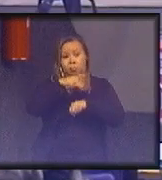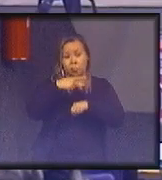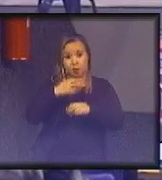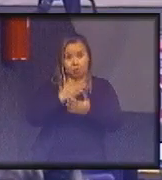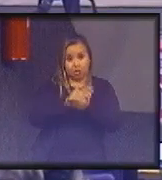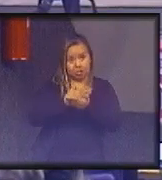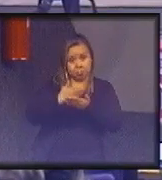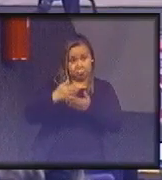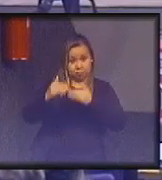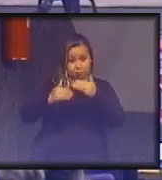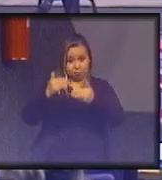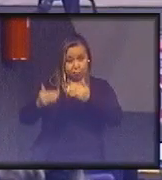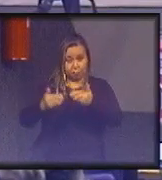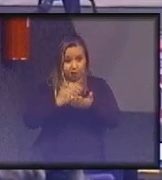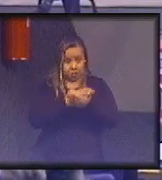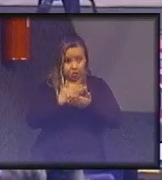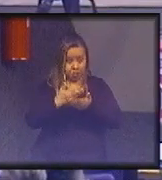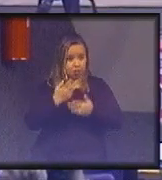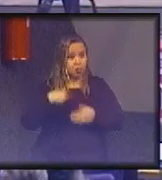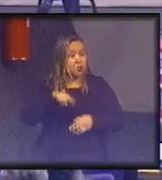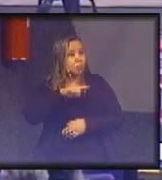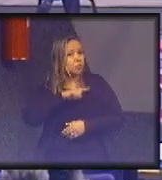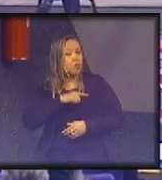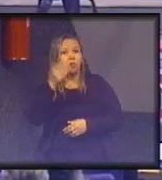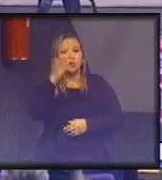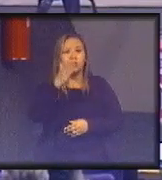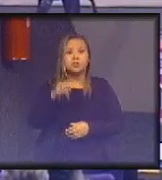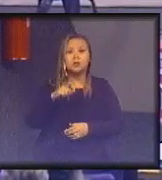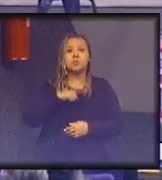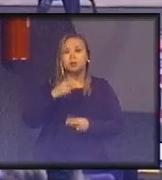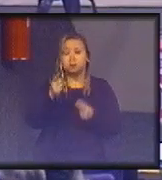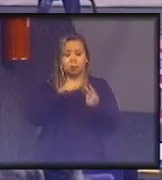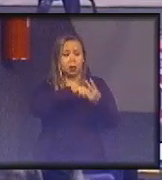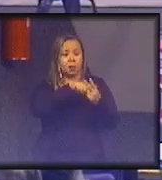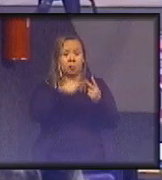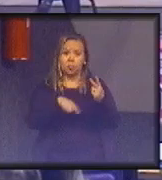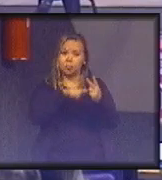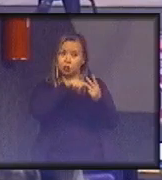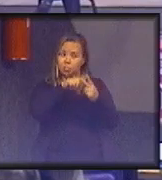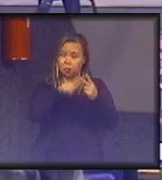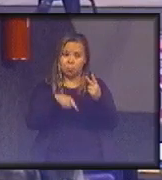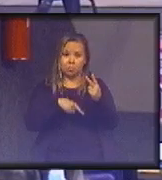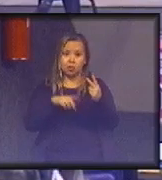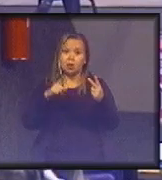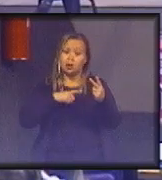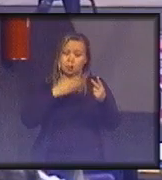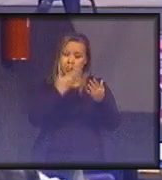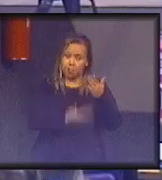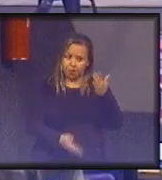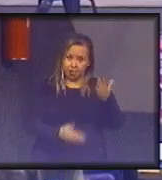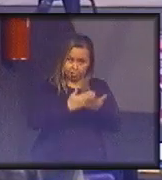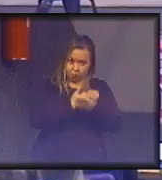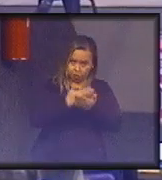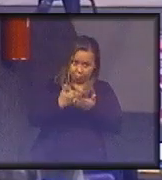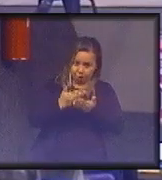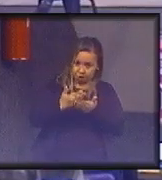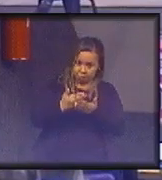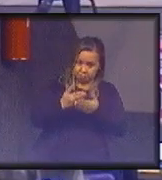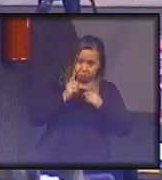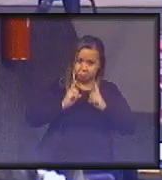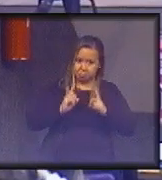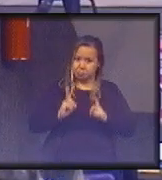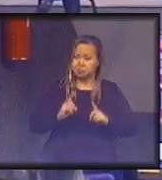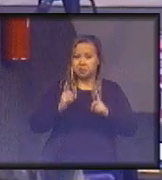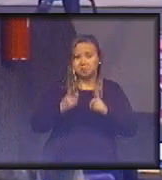cadeia. Nós, brasileiros, temos os dois. Nós temos a perda no início da cadeia por deficiências